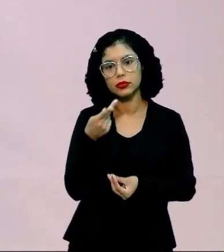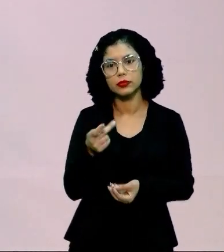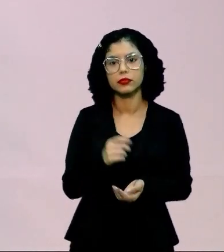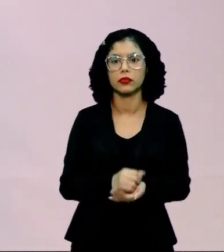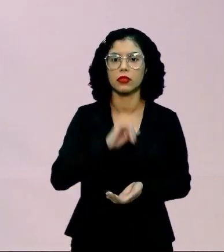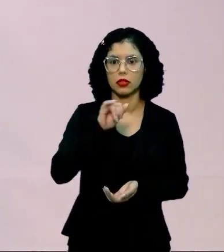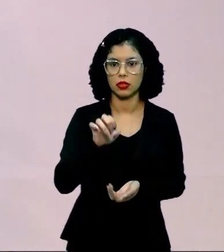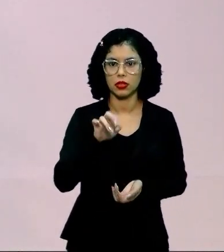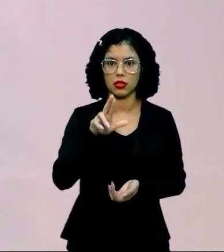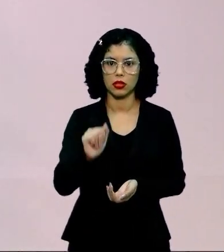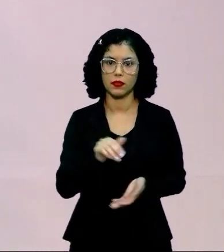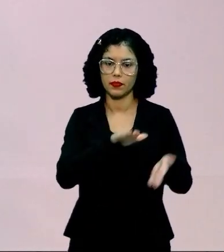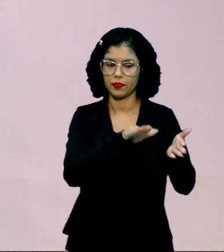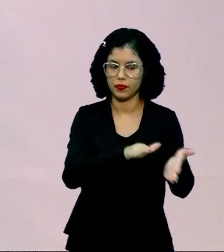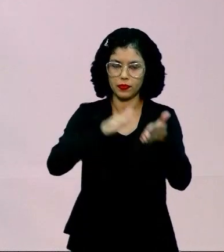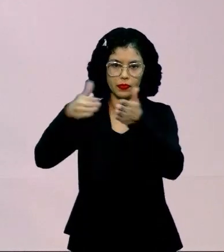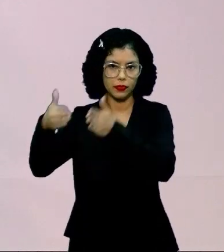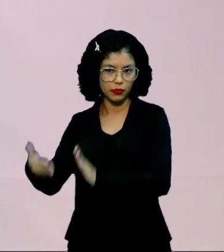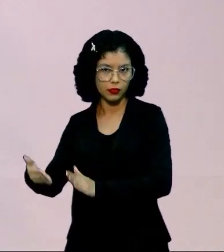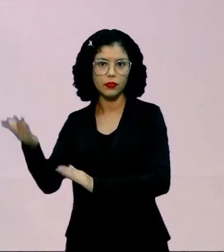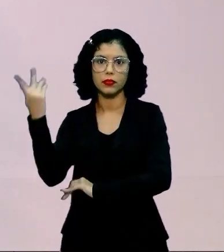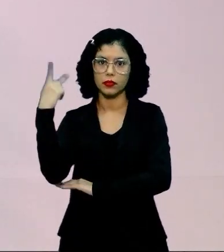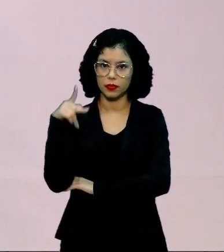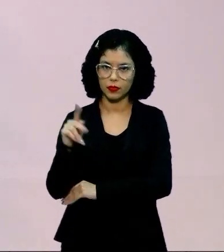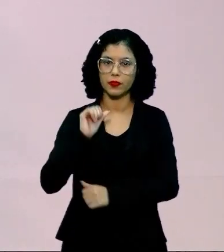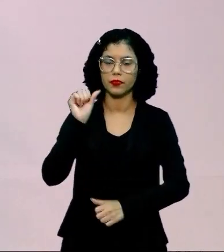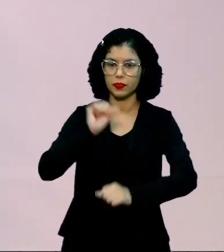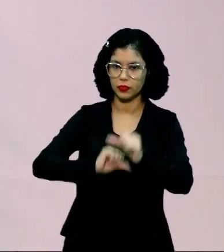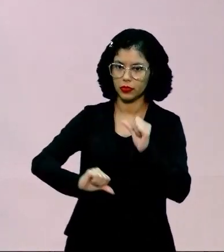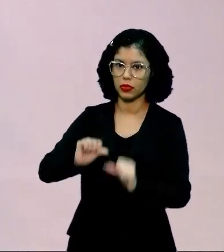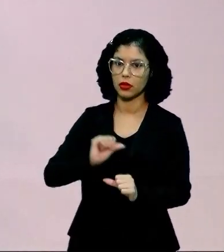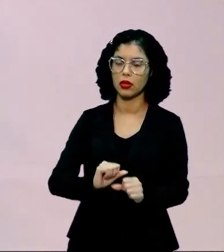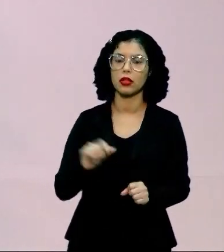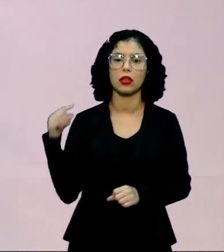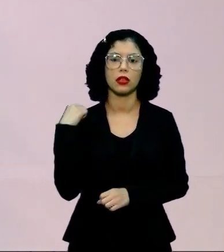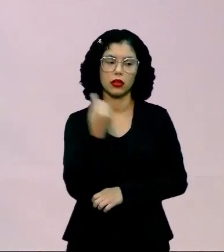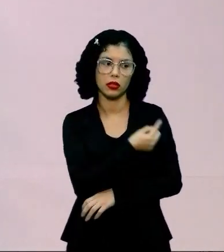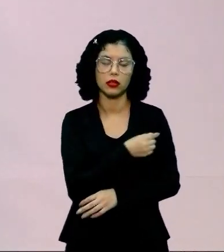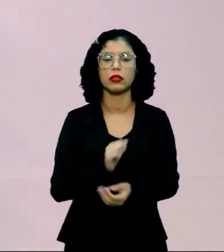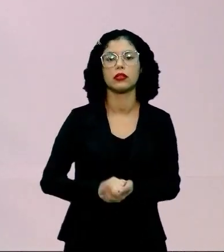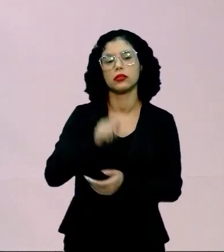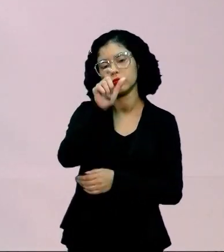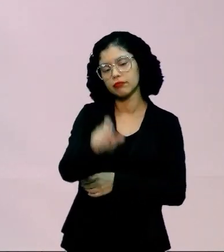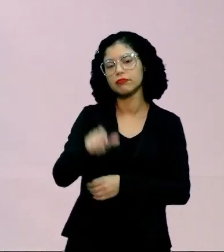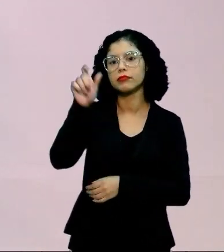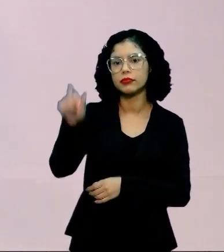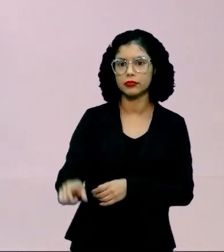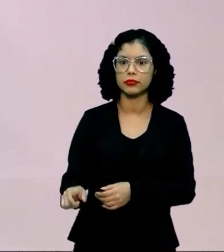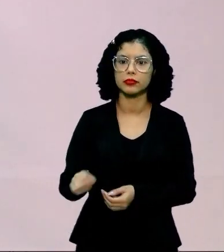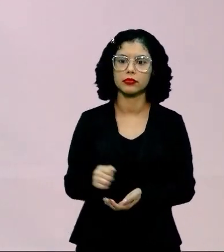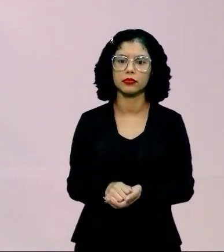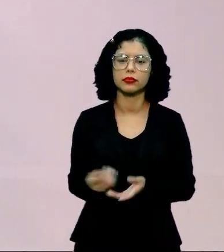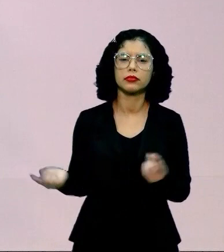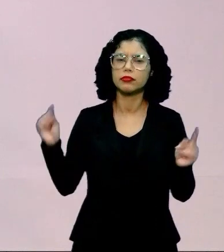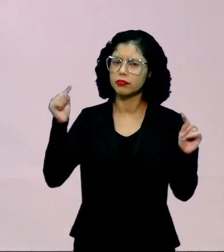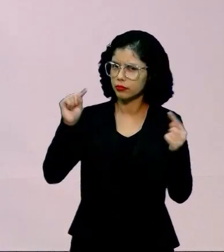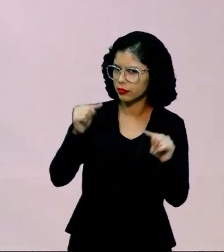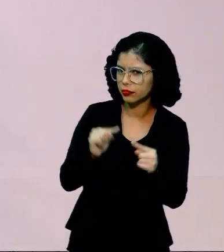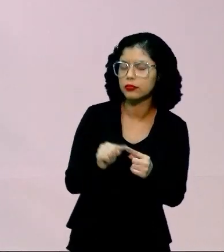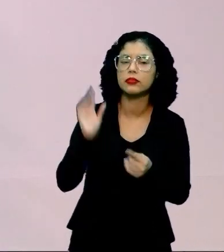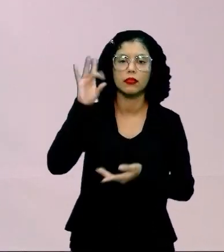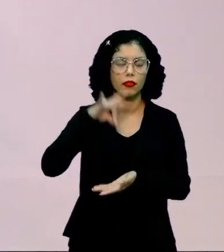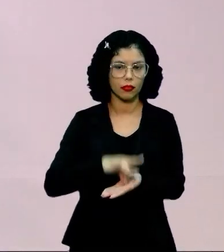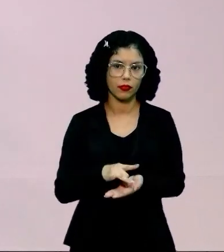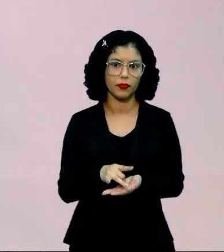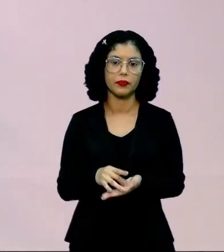Tatu. É a partir desse período de transição que nós teremos esses personagens que são mais próximos da